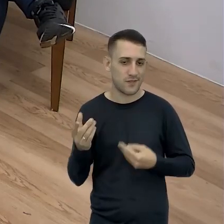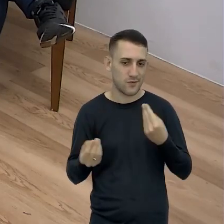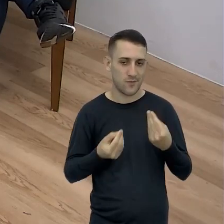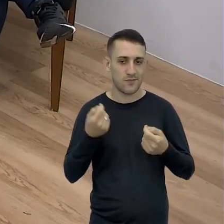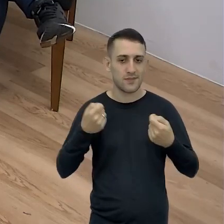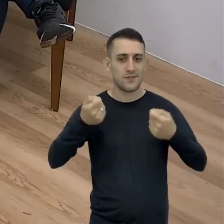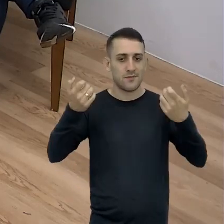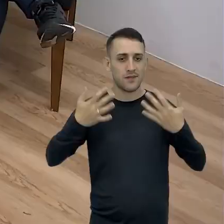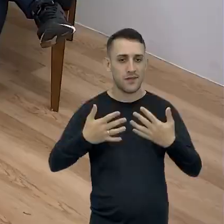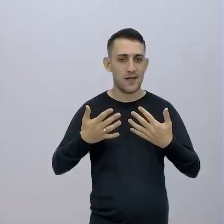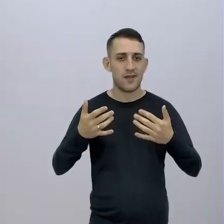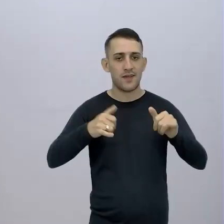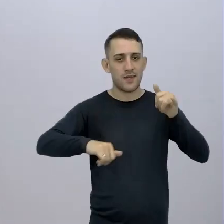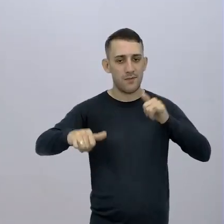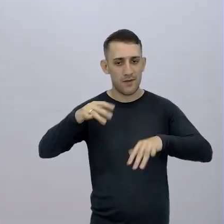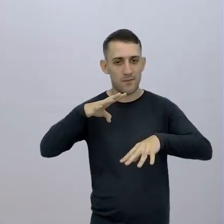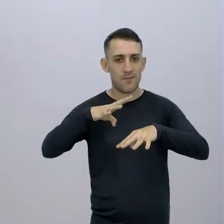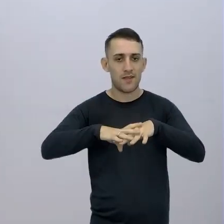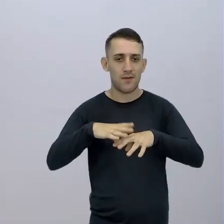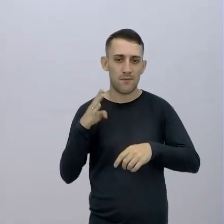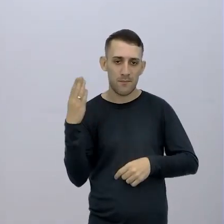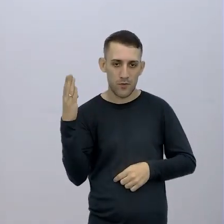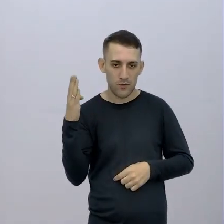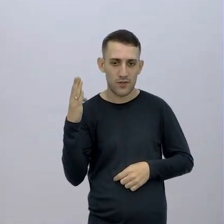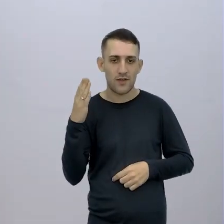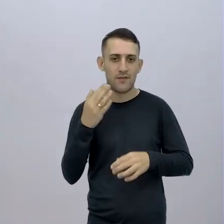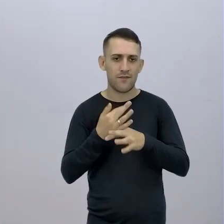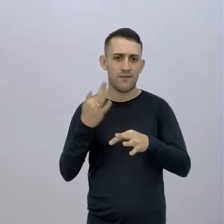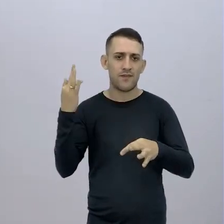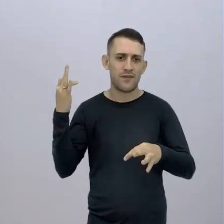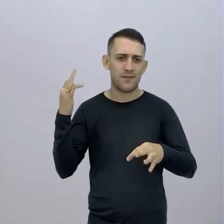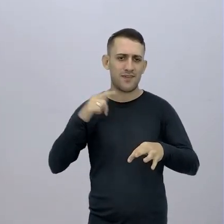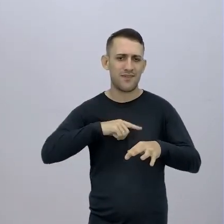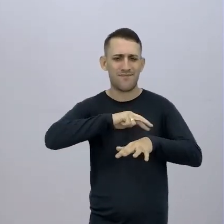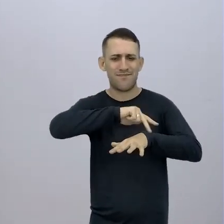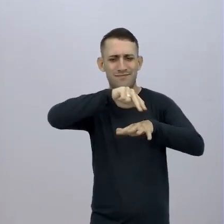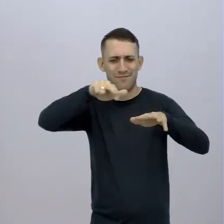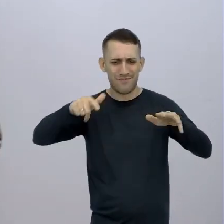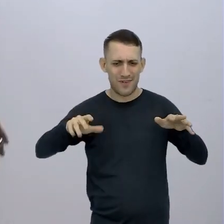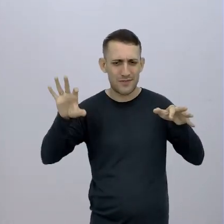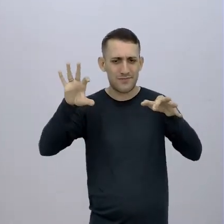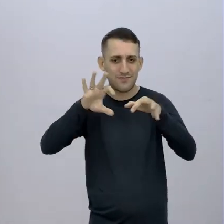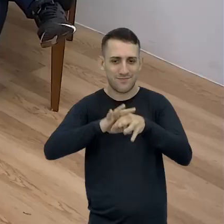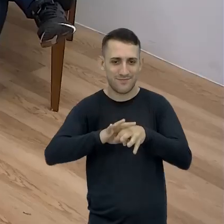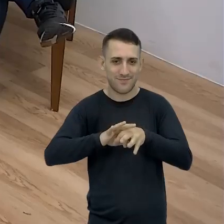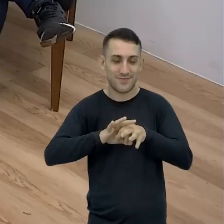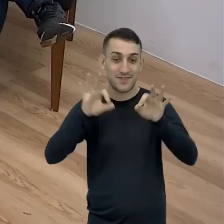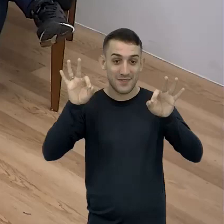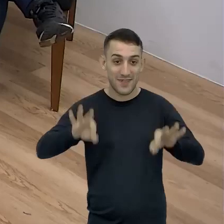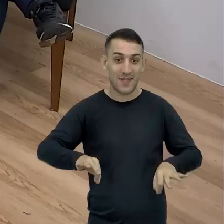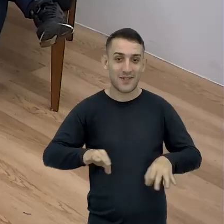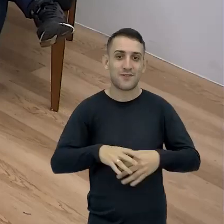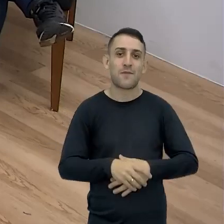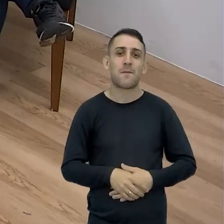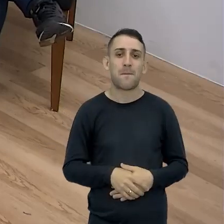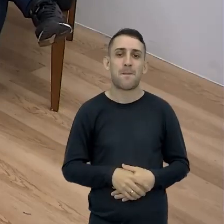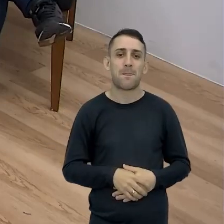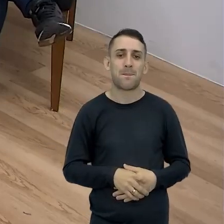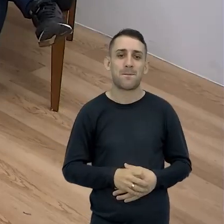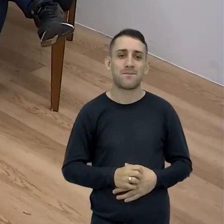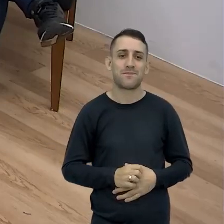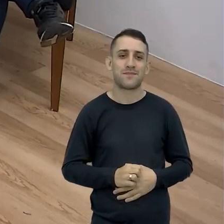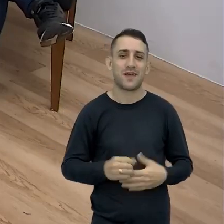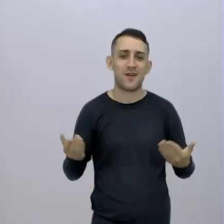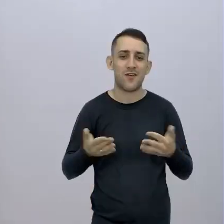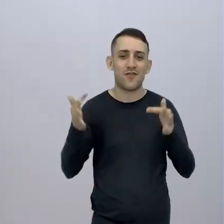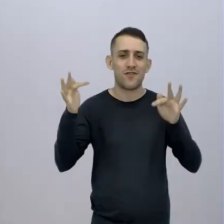Você vai ter que falar De química De matemática De biologia De física De astronomia Cosmologia Vai que vai Certo? Fechamos então? Fechamos então Fechamos